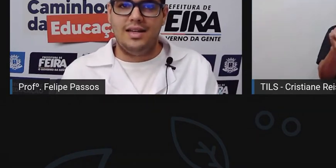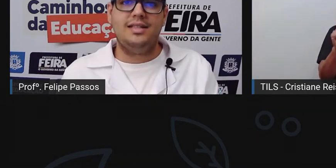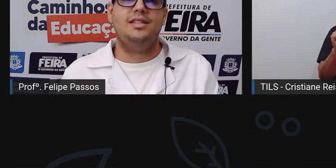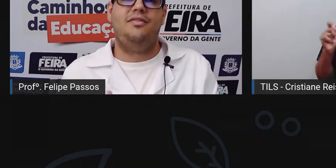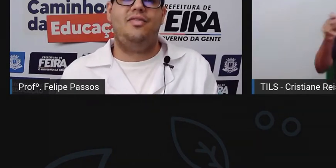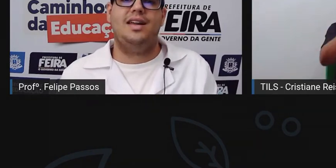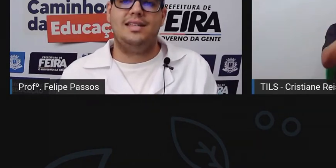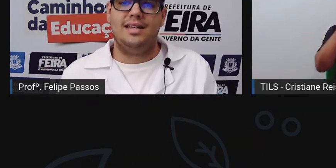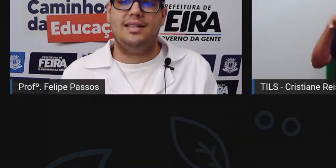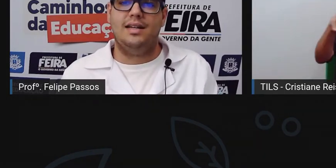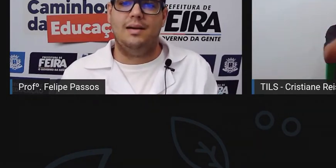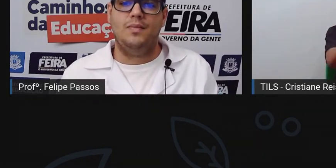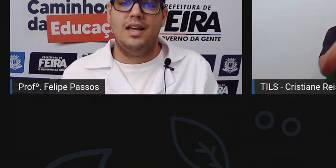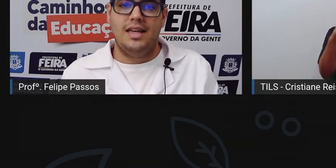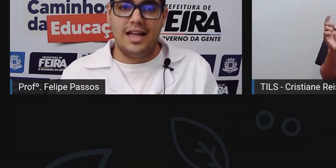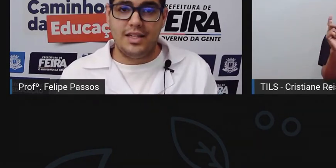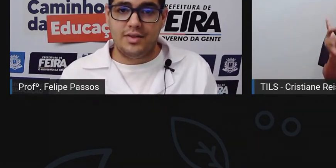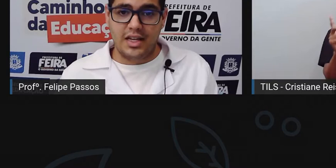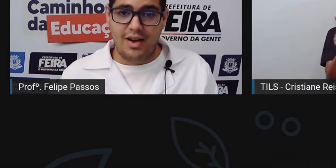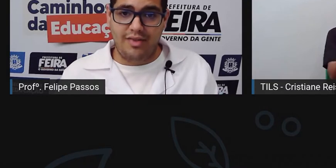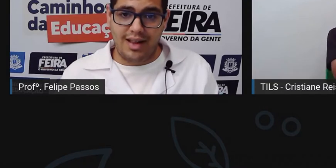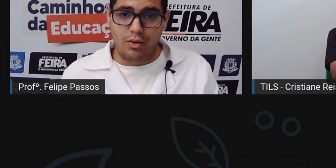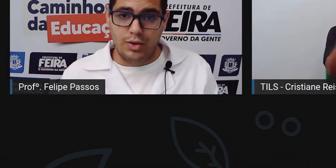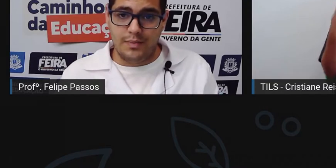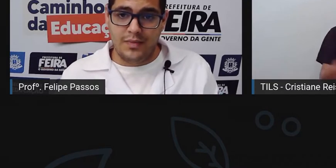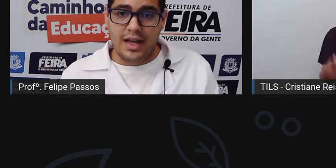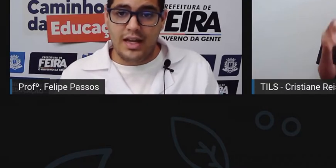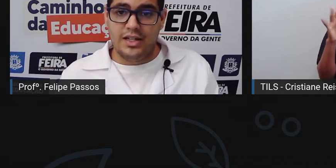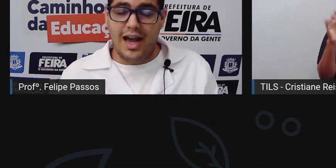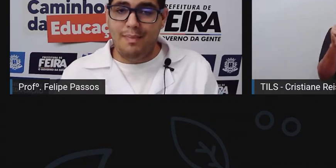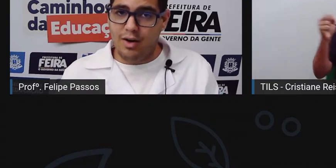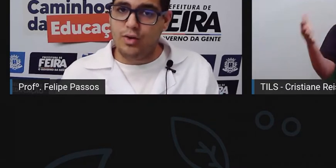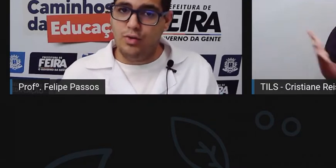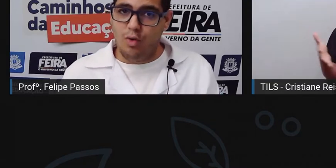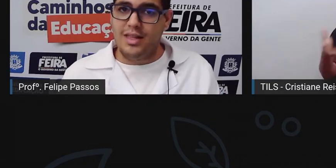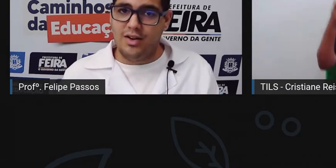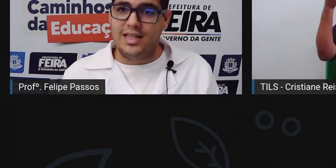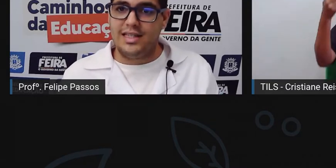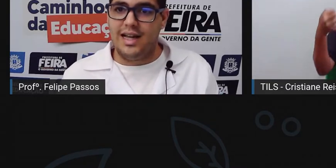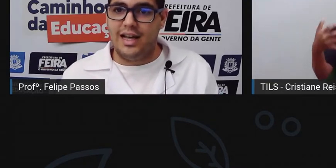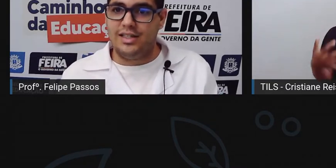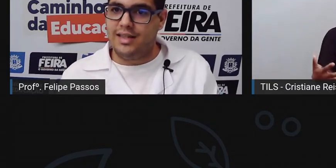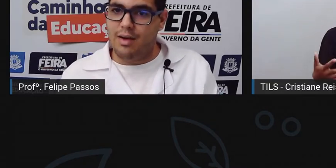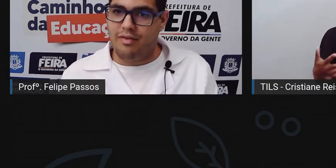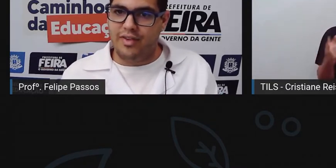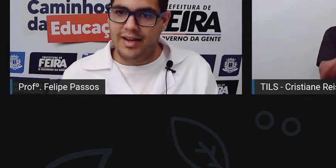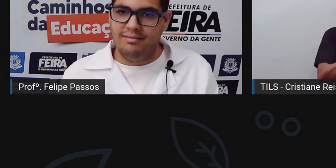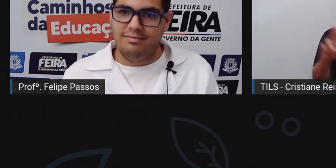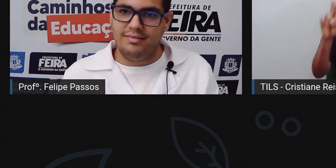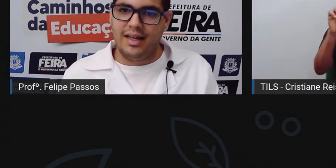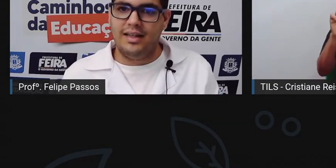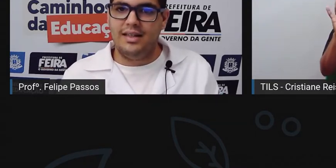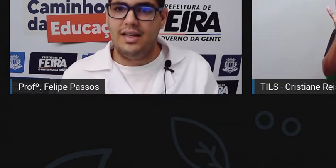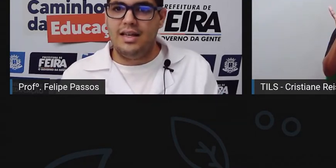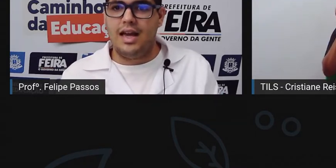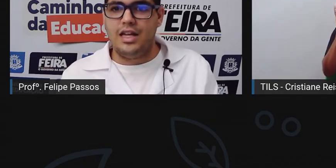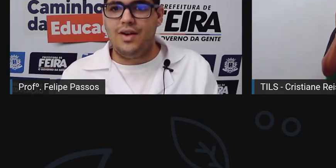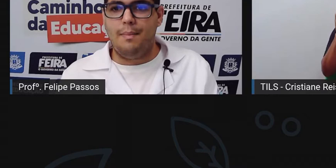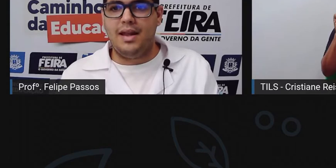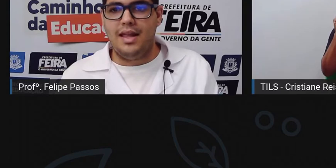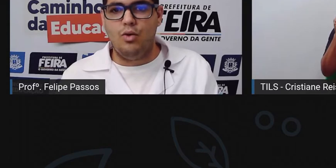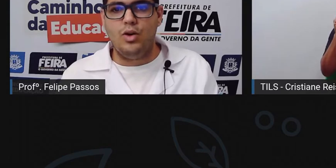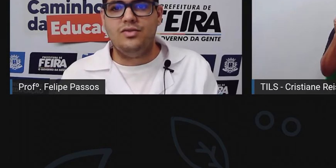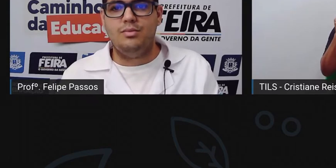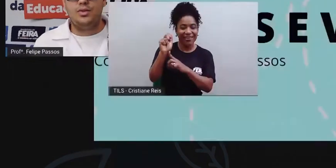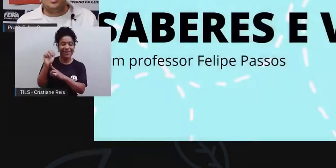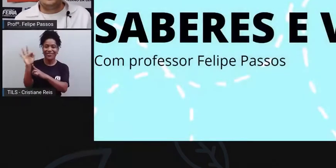feiras de Feira de Santana. E é disso que a gente vai falar hoje. Já reparou que o nome da nossa cidade tem uma feira? E a gente vai